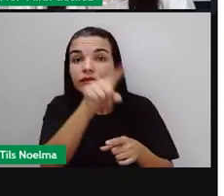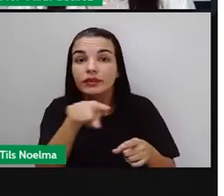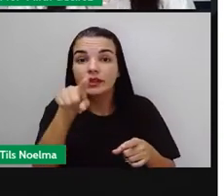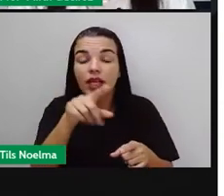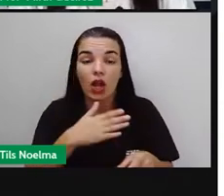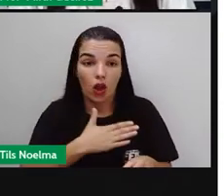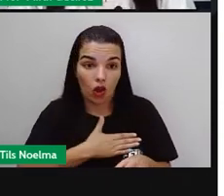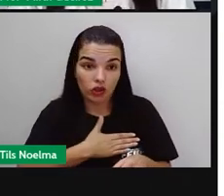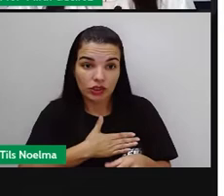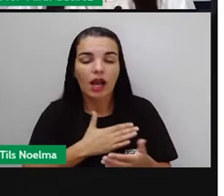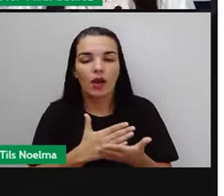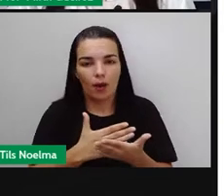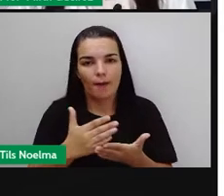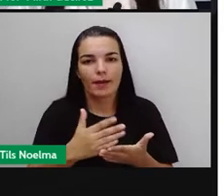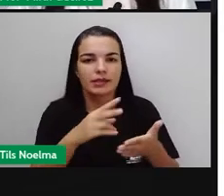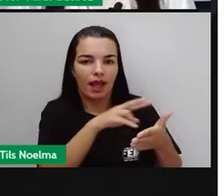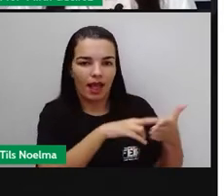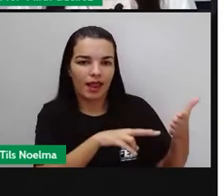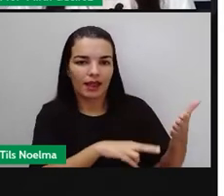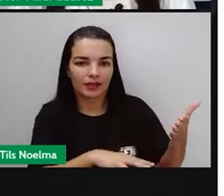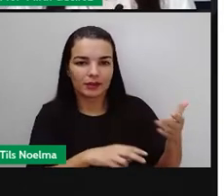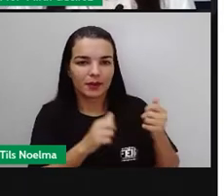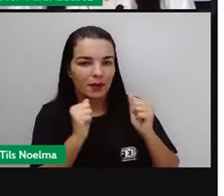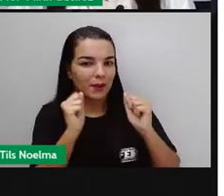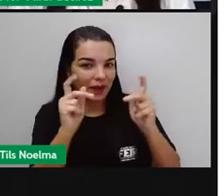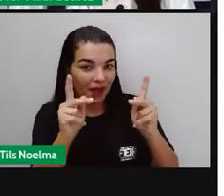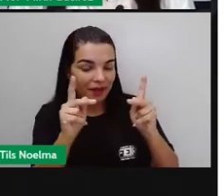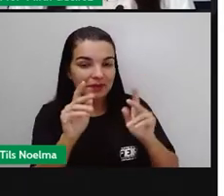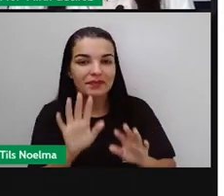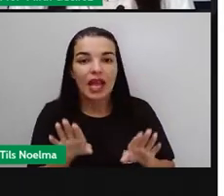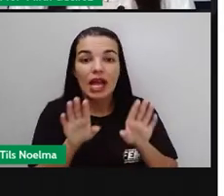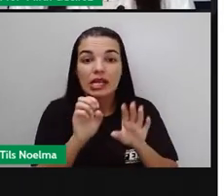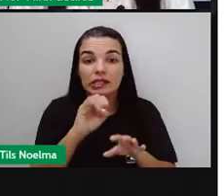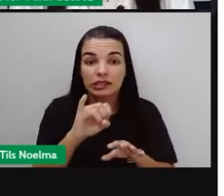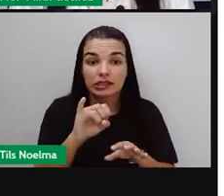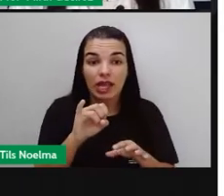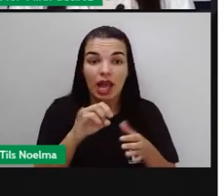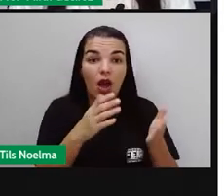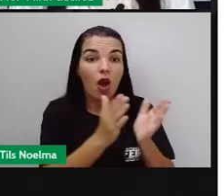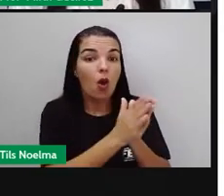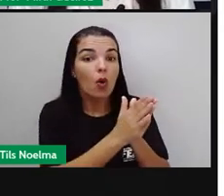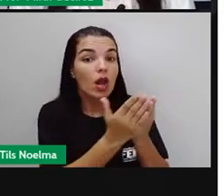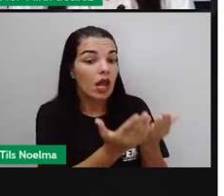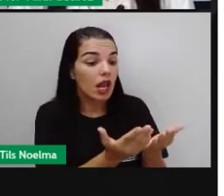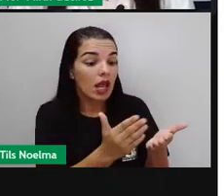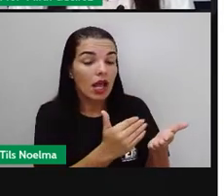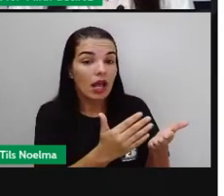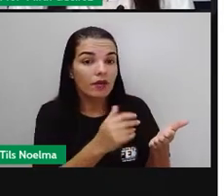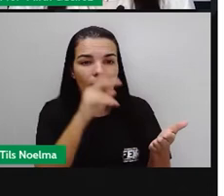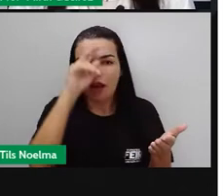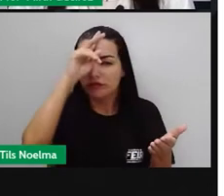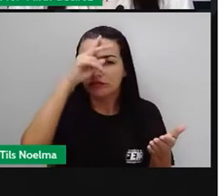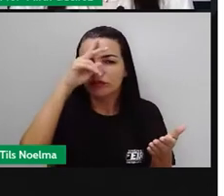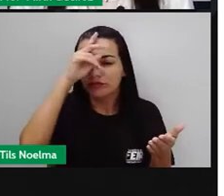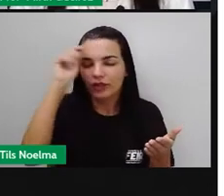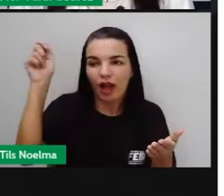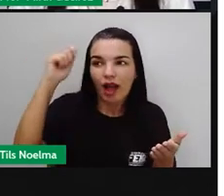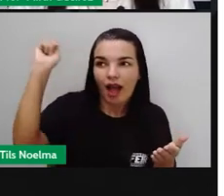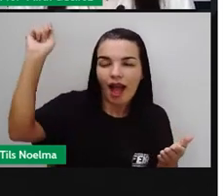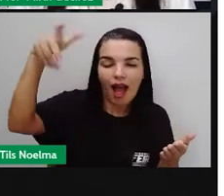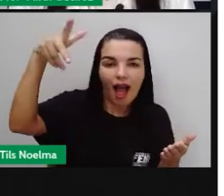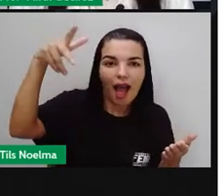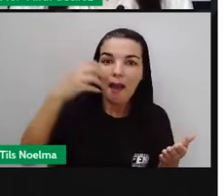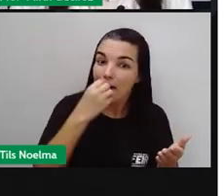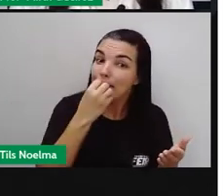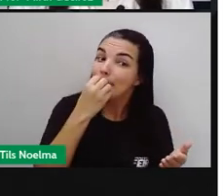você gosta, certo? Os livros de contos são uma boa pedida para quem está começando. Os contos de fadas